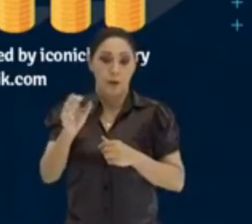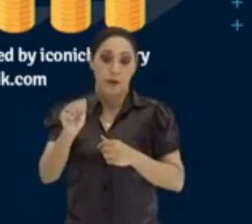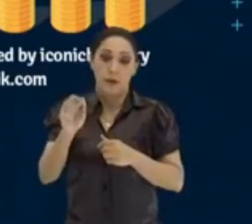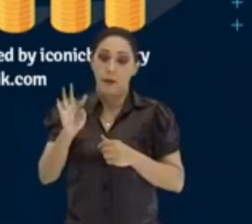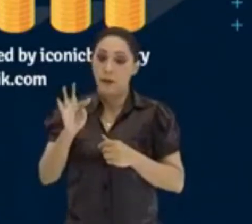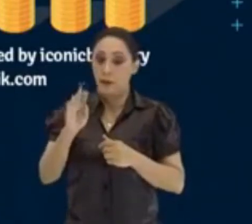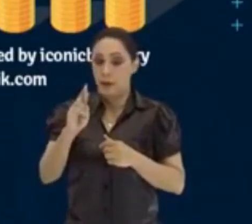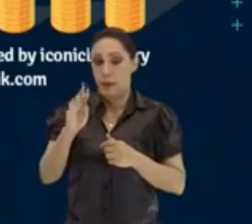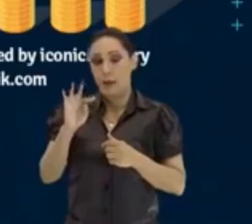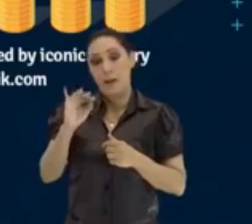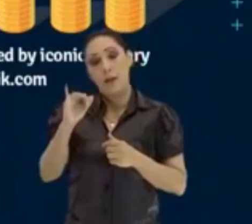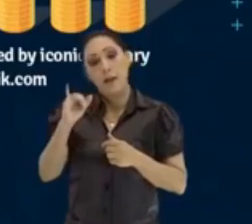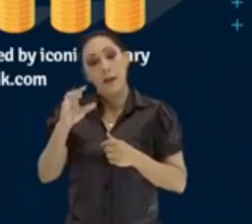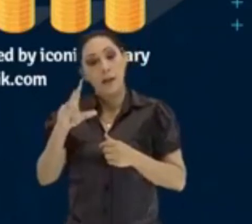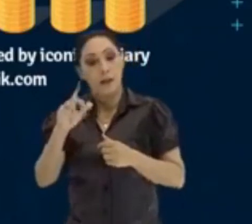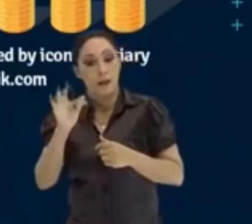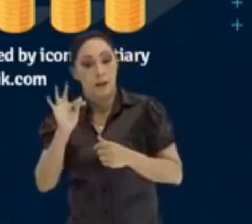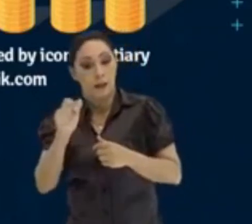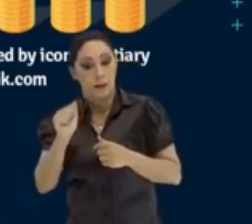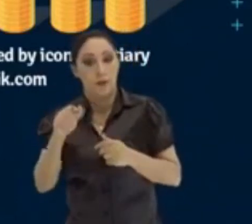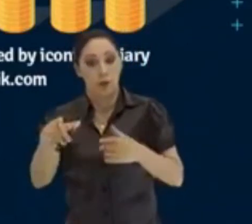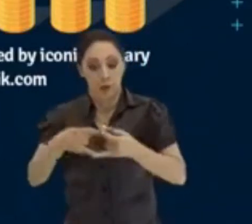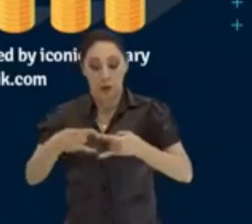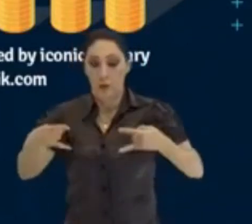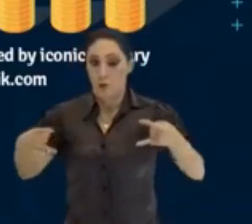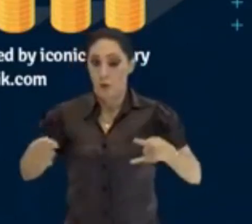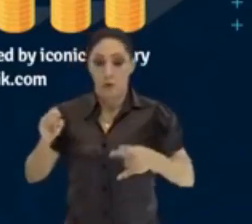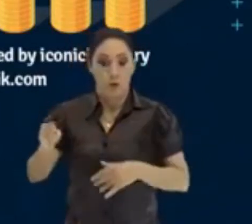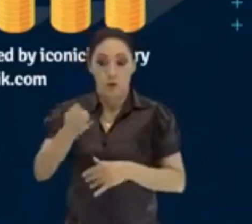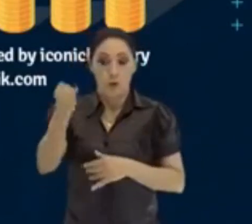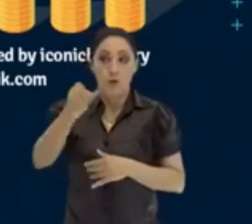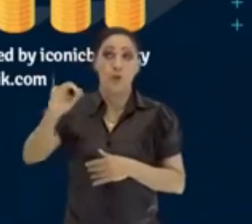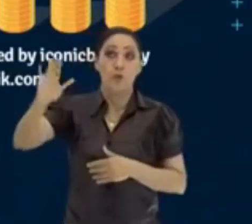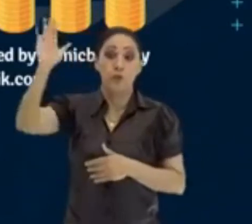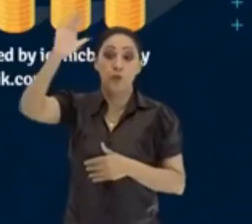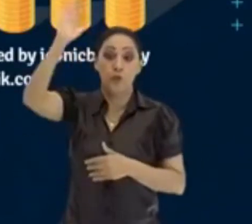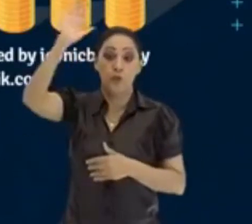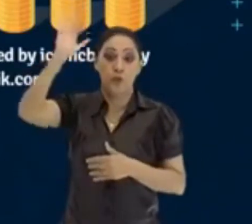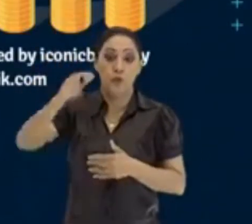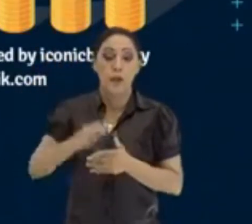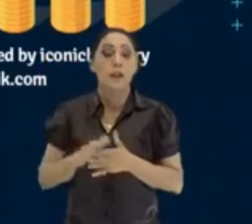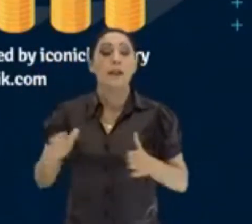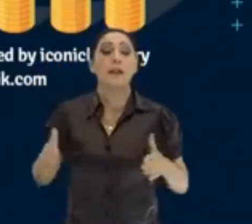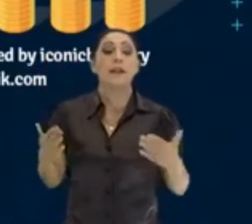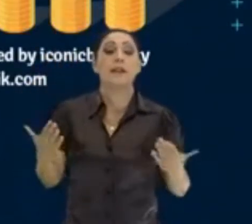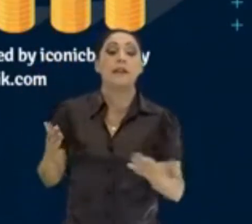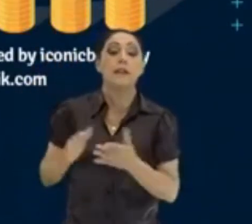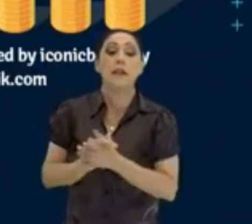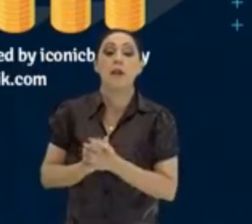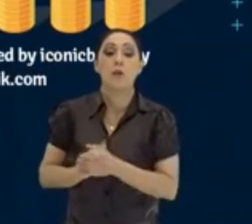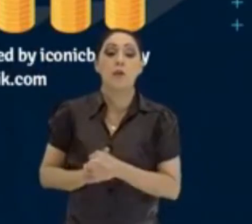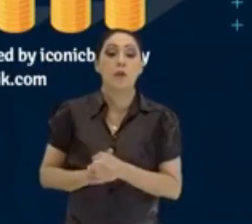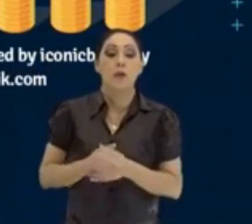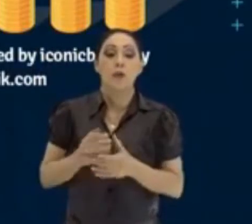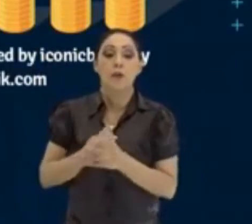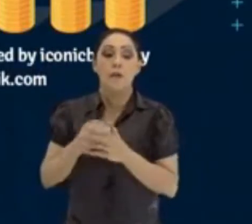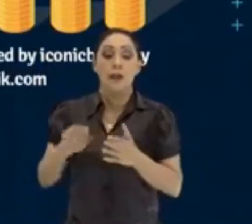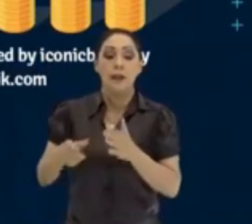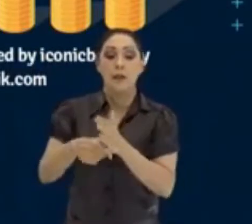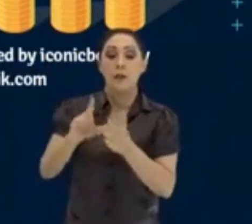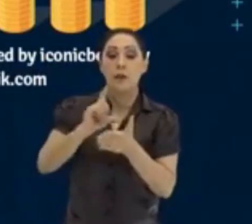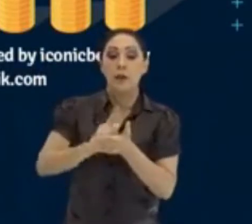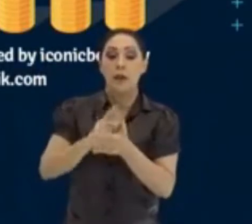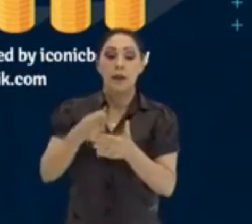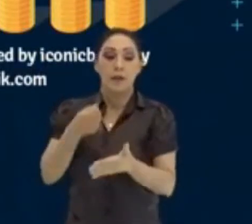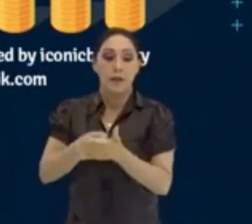seu boleto. Senão vai ter complicação, os juros são altíssimos. Os juros podem ser um valor referente ao atraso no pagamento de uma prestação.